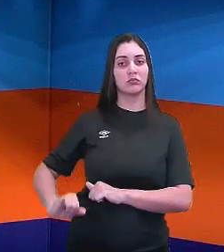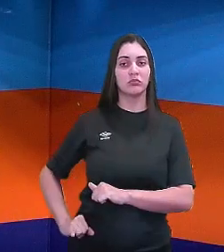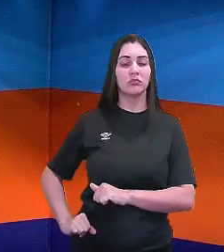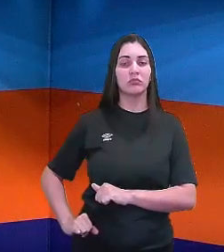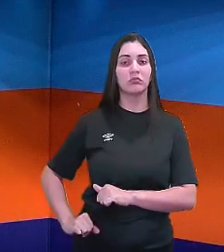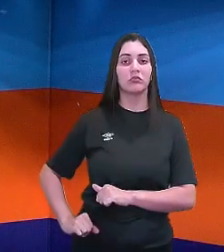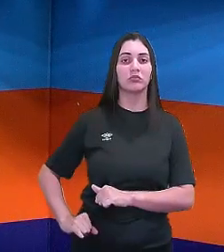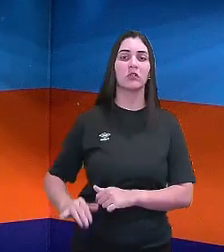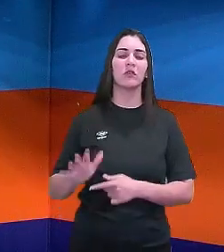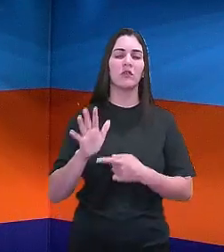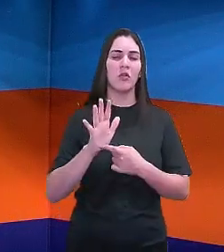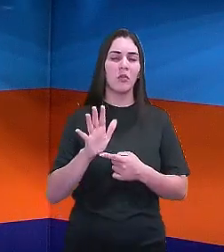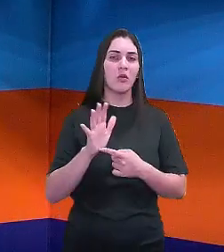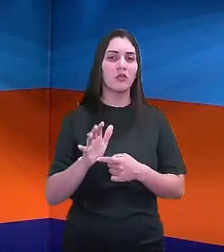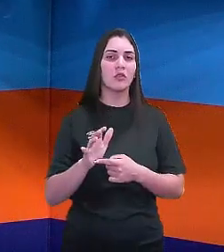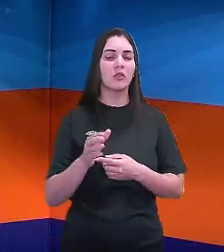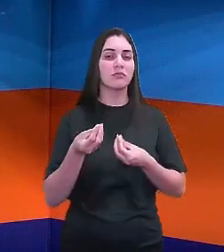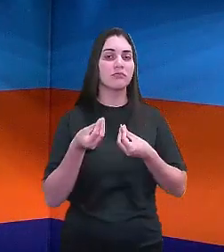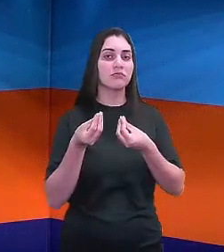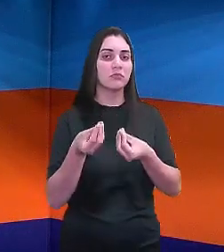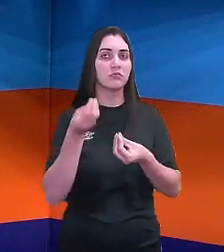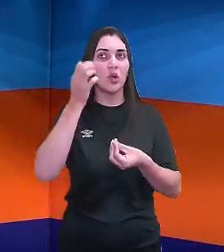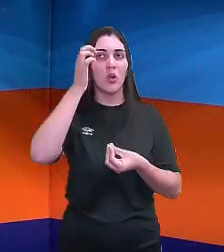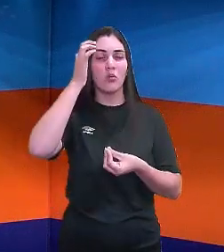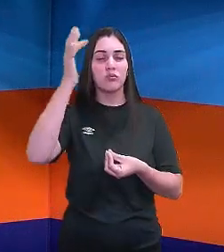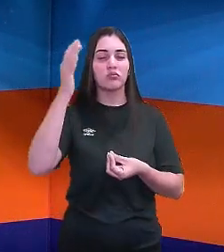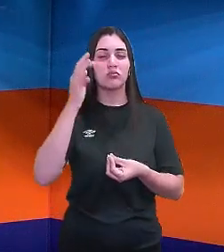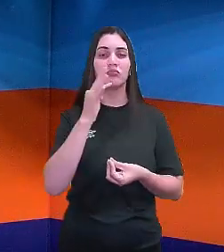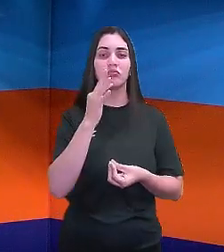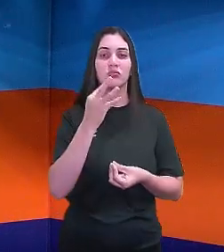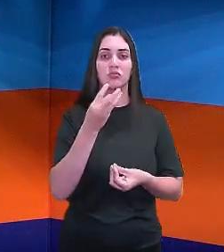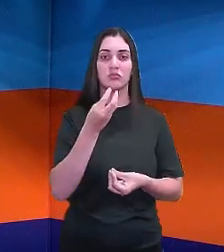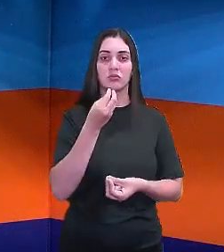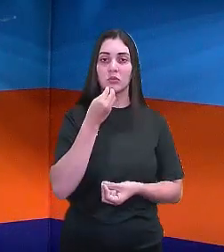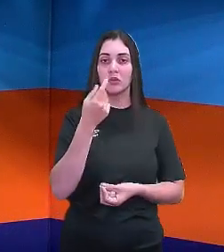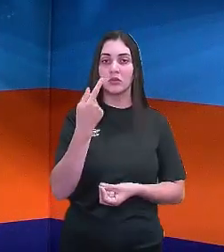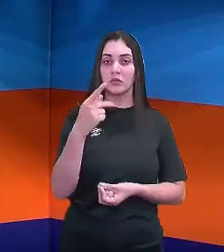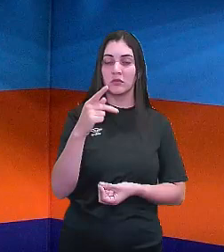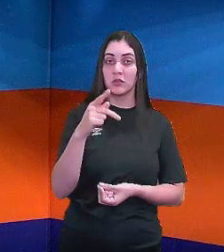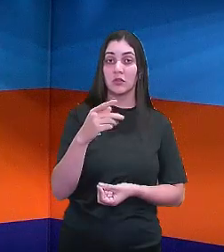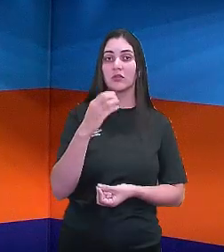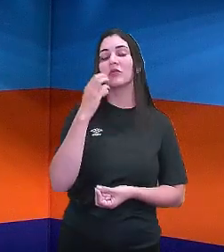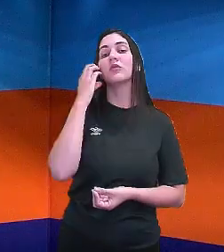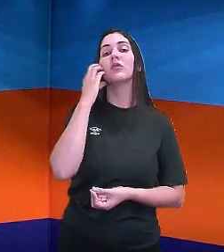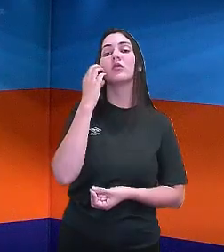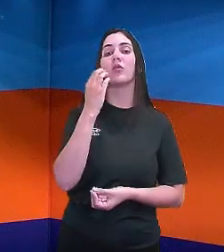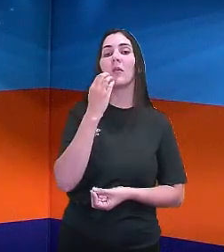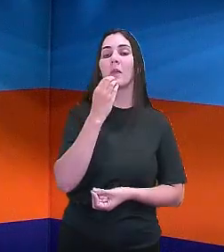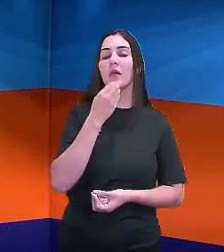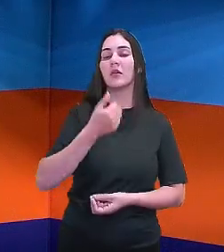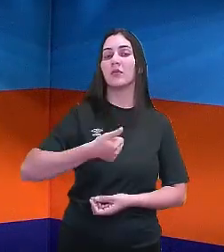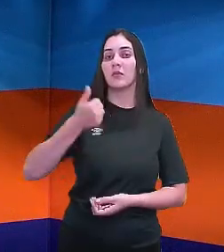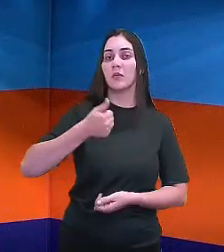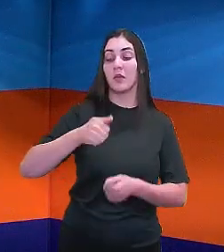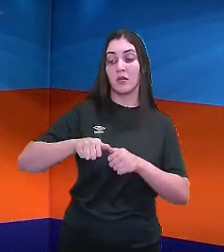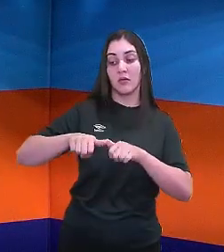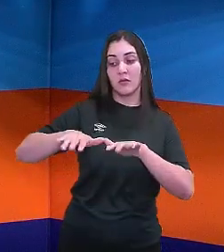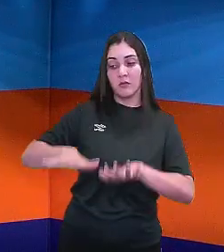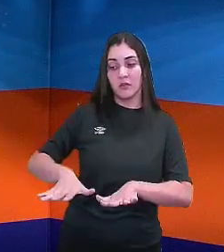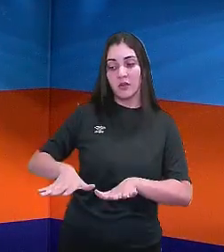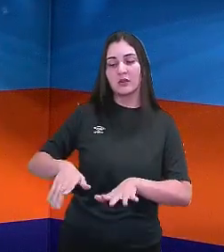ou de trazer ao conhecimento de vocês, que o Dom Pedro I ficando, também foi